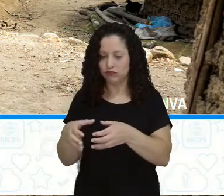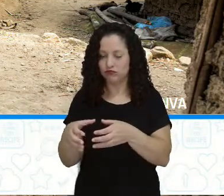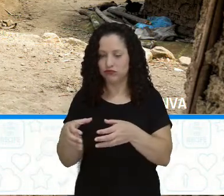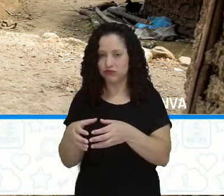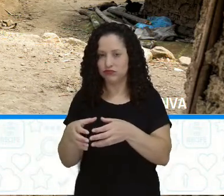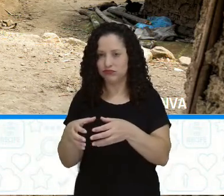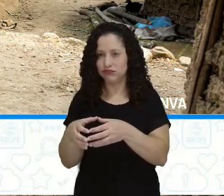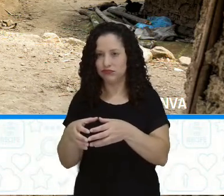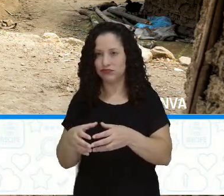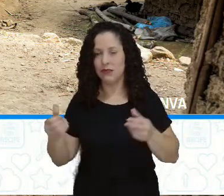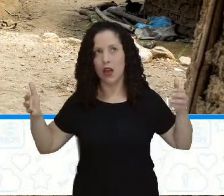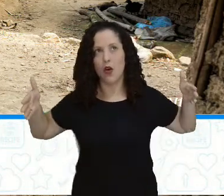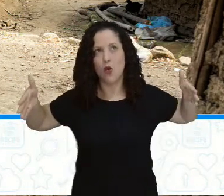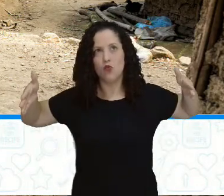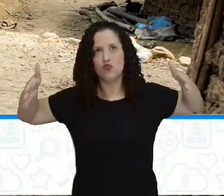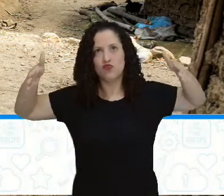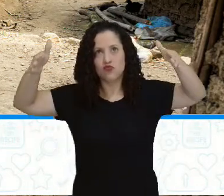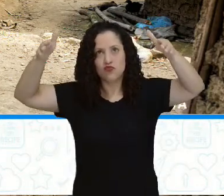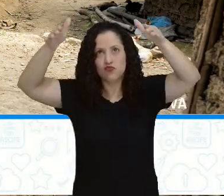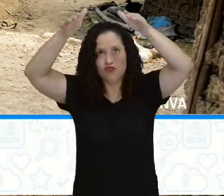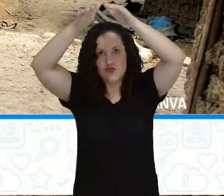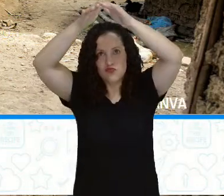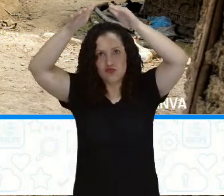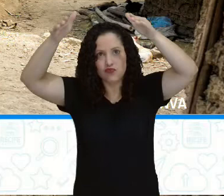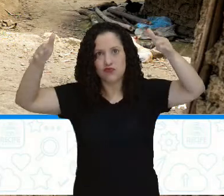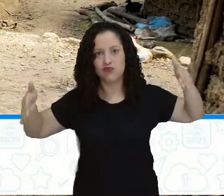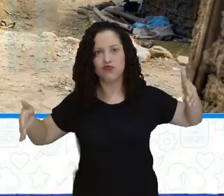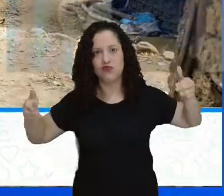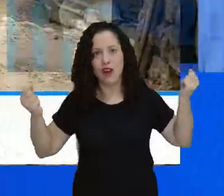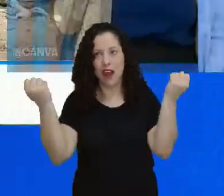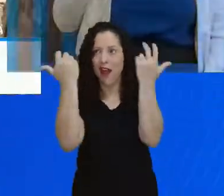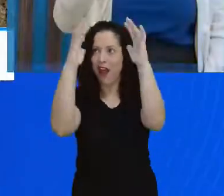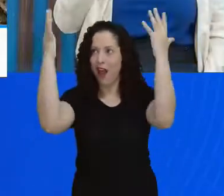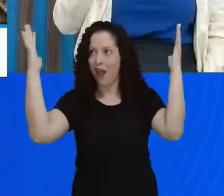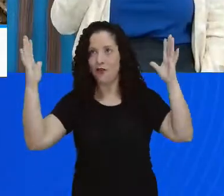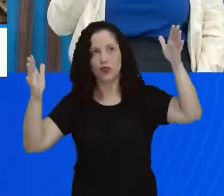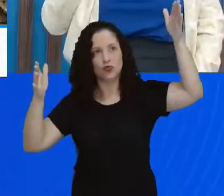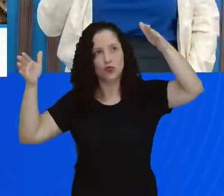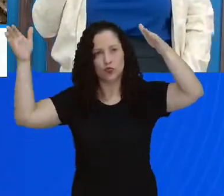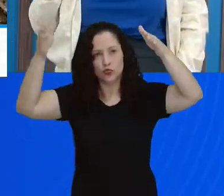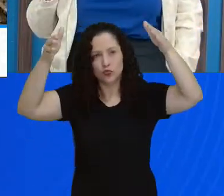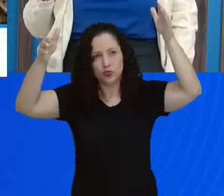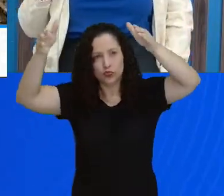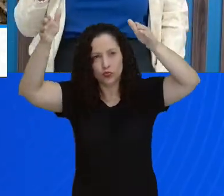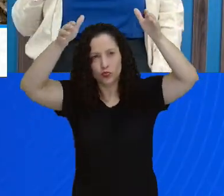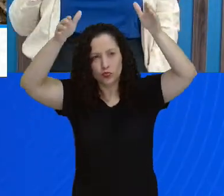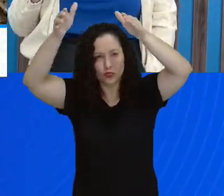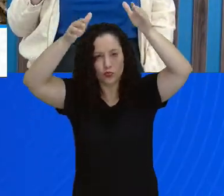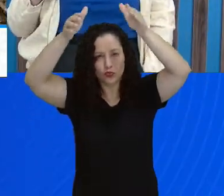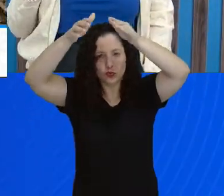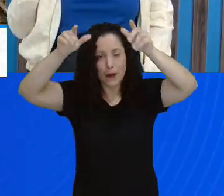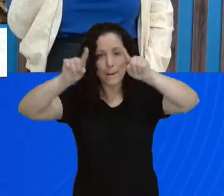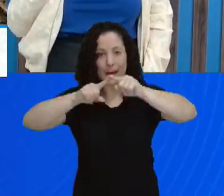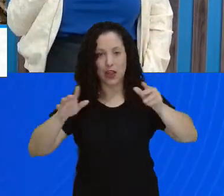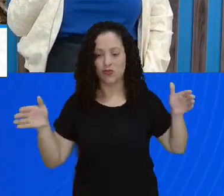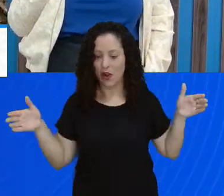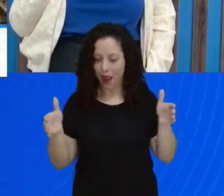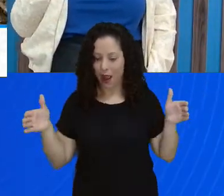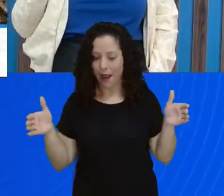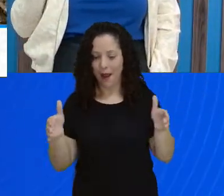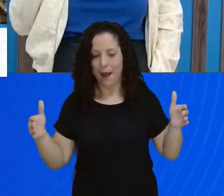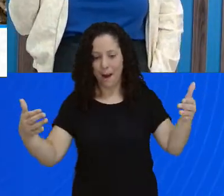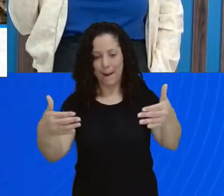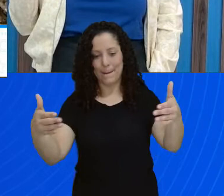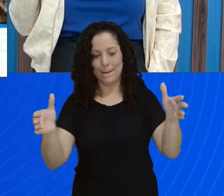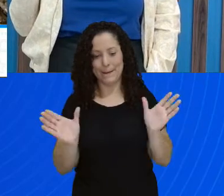O teto continua sendo de palha, de plantas que eles retiram. Mas as paredes, aí, eles não fizeram